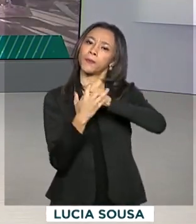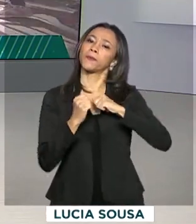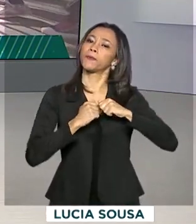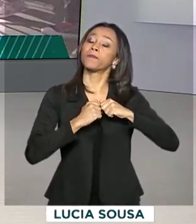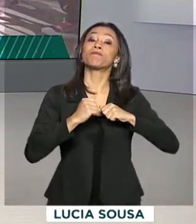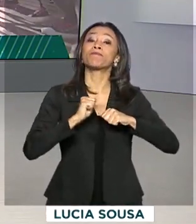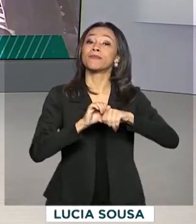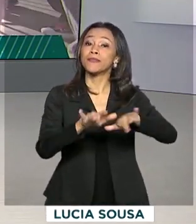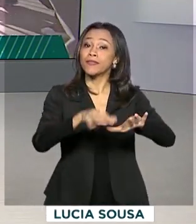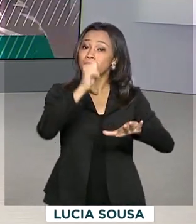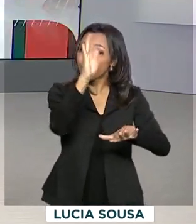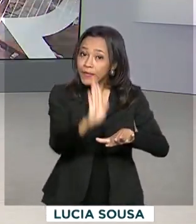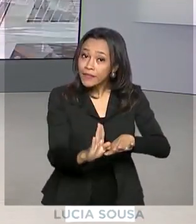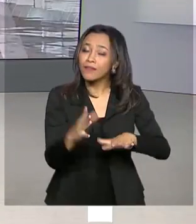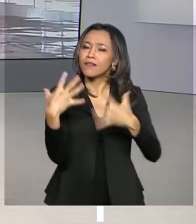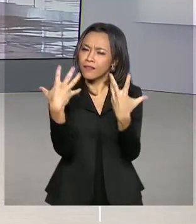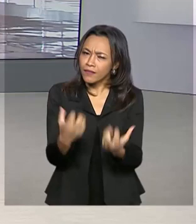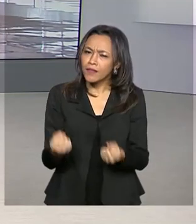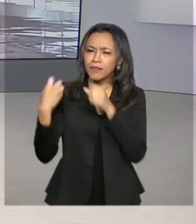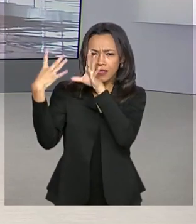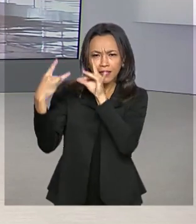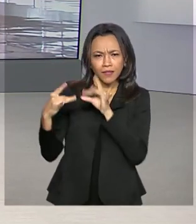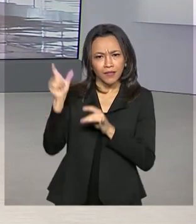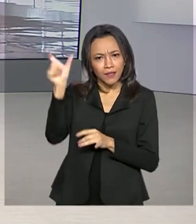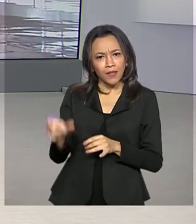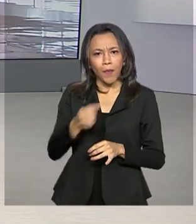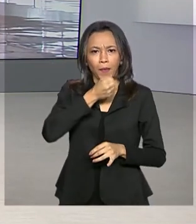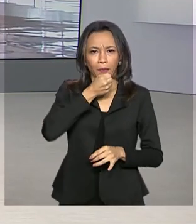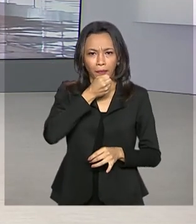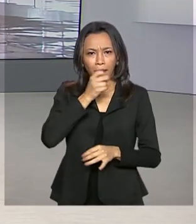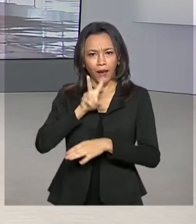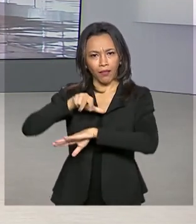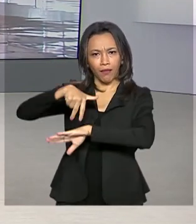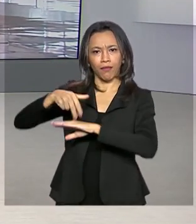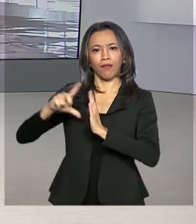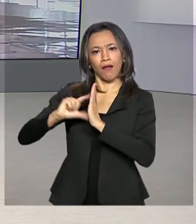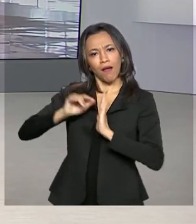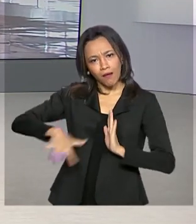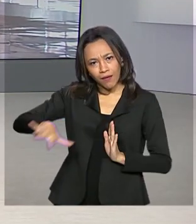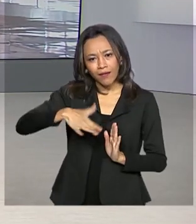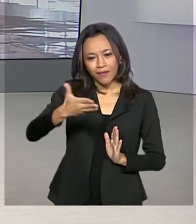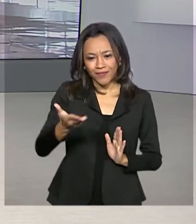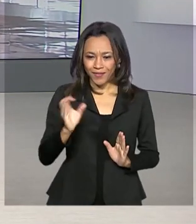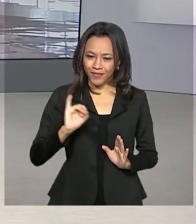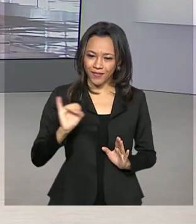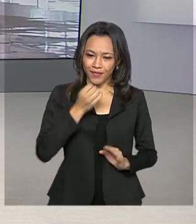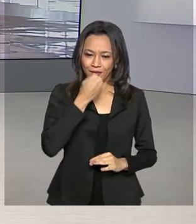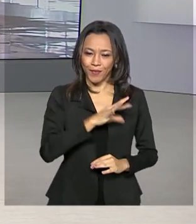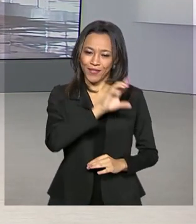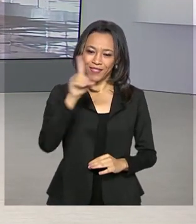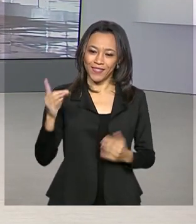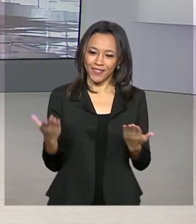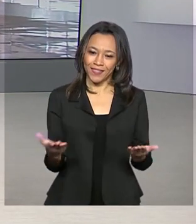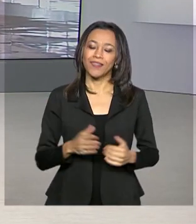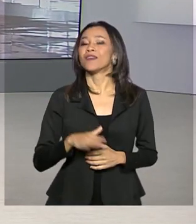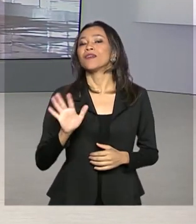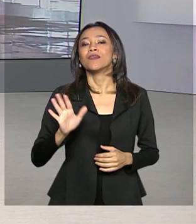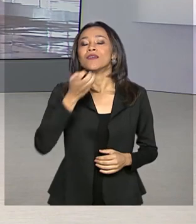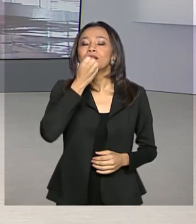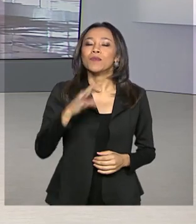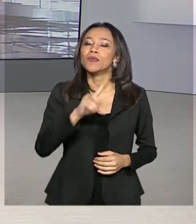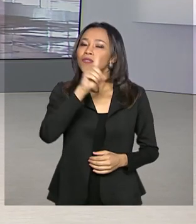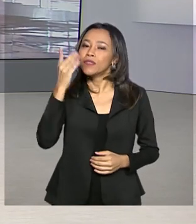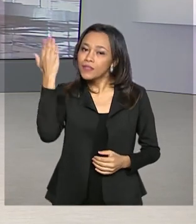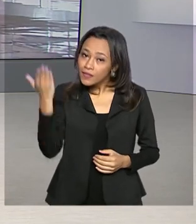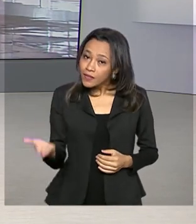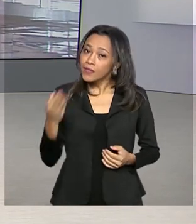Vamos saber os detalhes então com a repórter Luciana Colares de Holanda, ela está no Palácio do Planalto. Oi Lu, bom dia! Oi Renata, bom dia pra você, bom